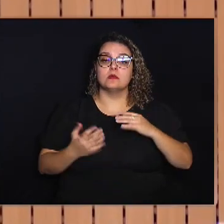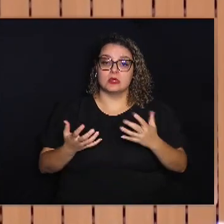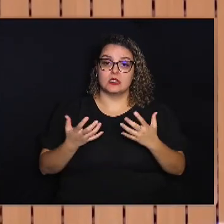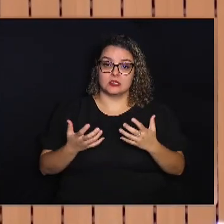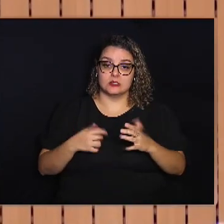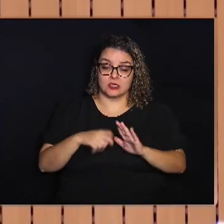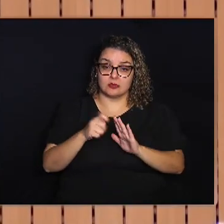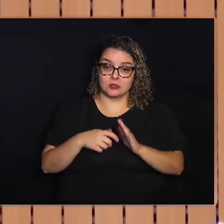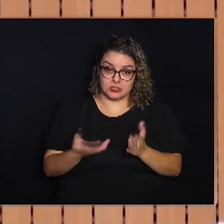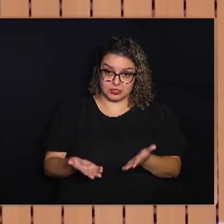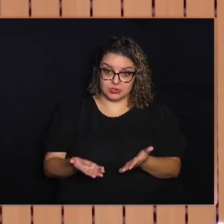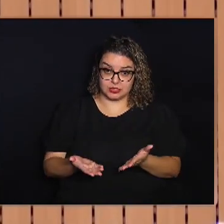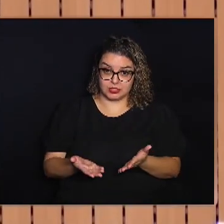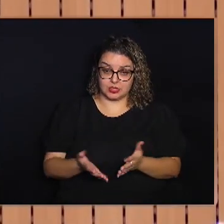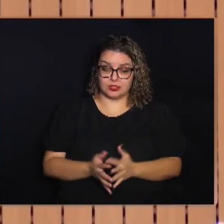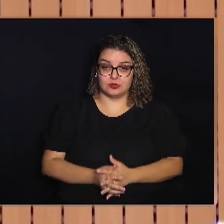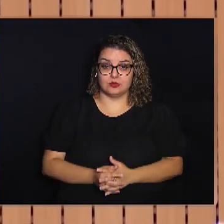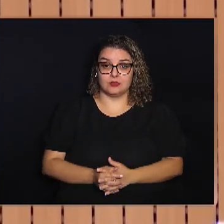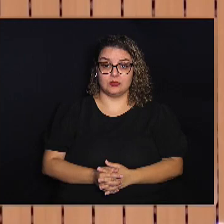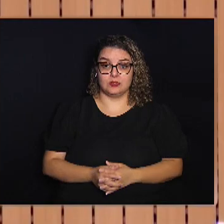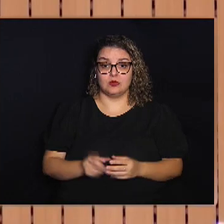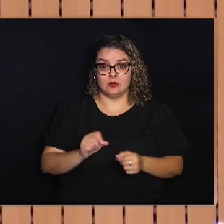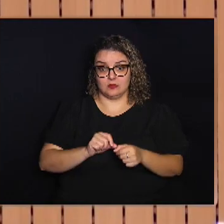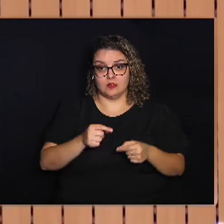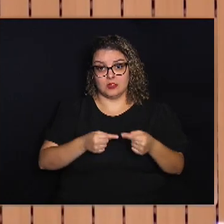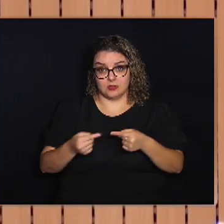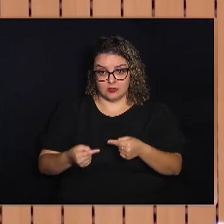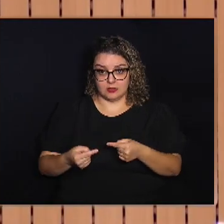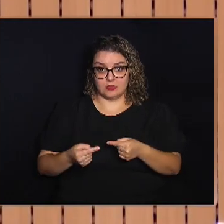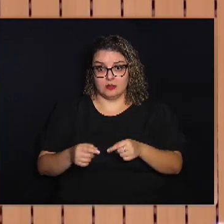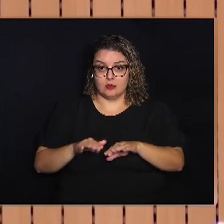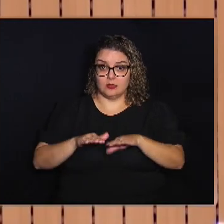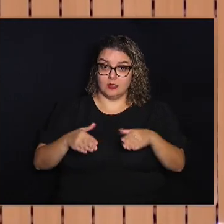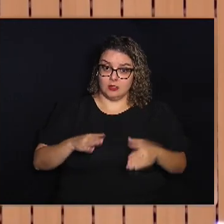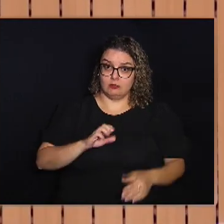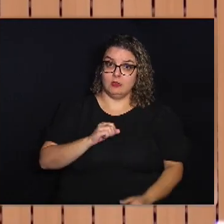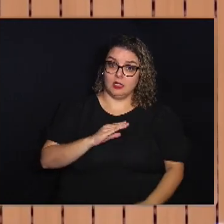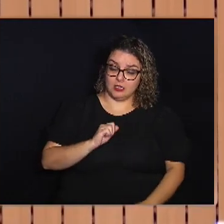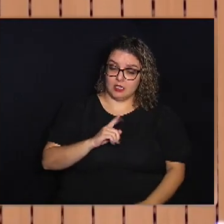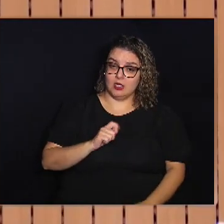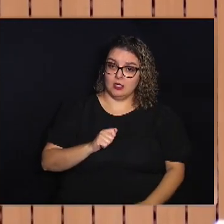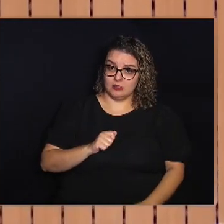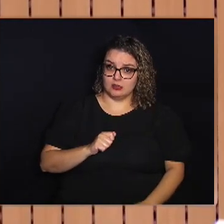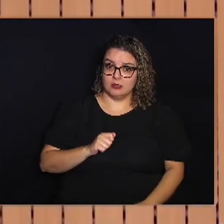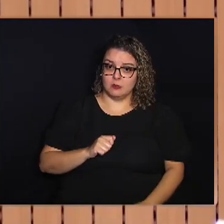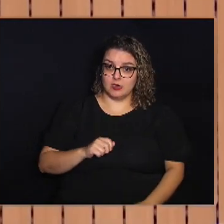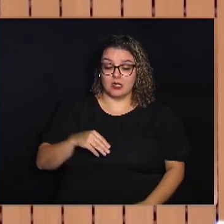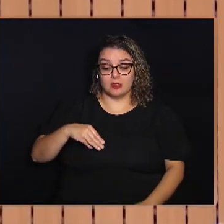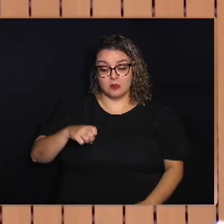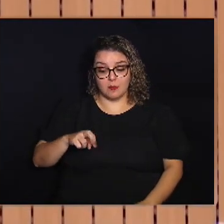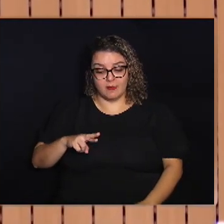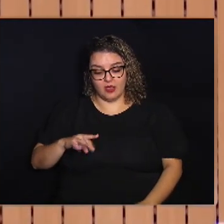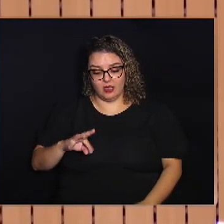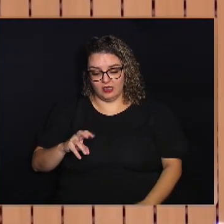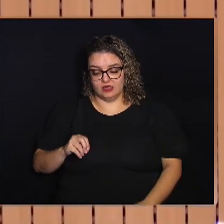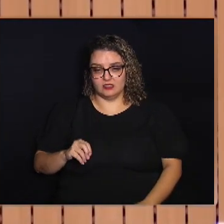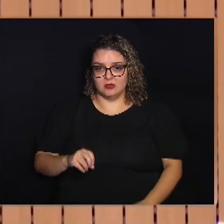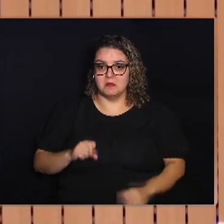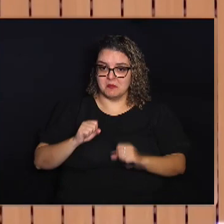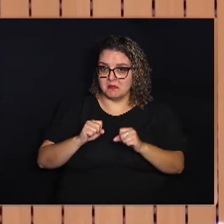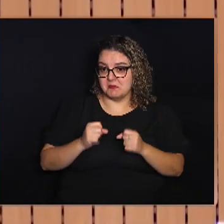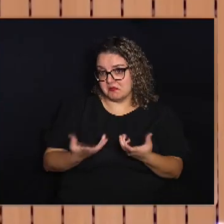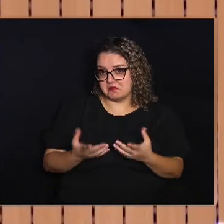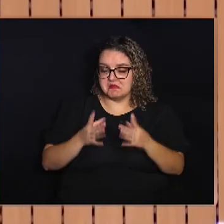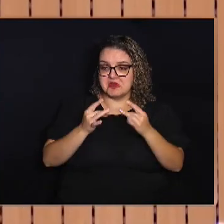aqui consignado Que irei fazer a discussão, inclusive, com a bancada Para que, no mérito, a gente possa ter um